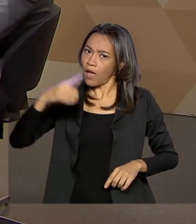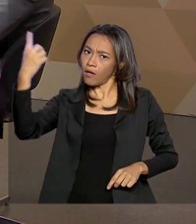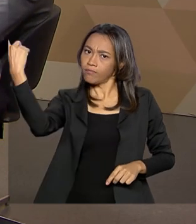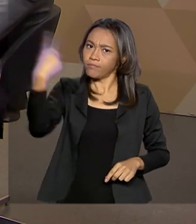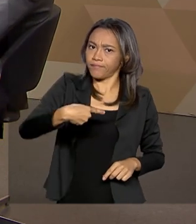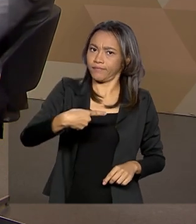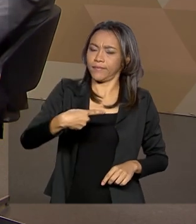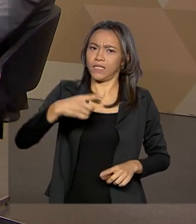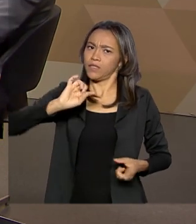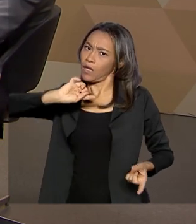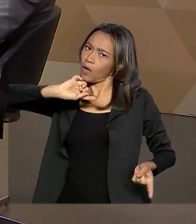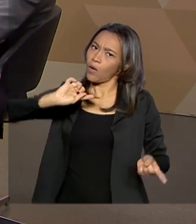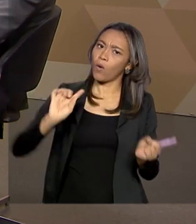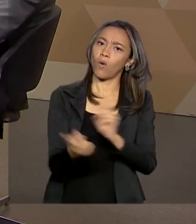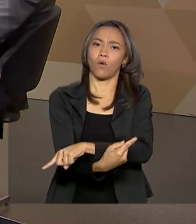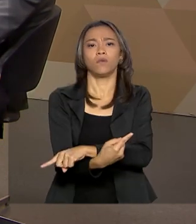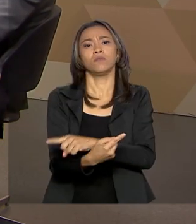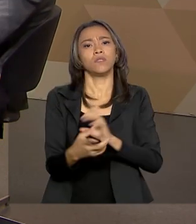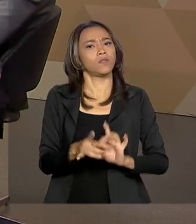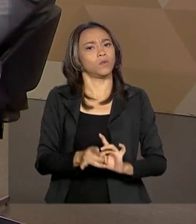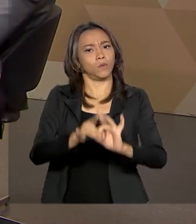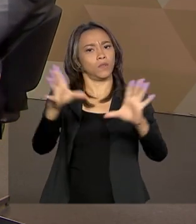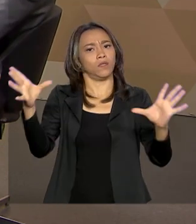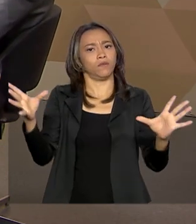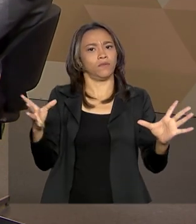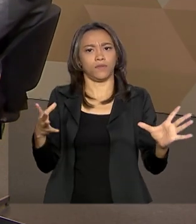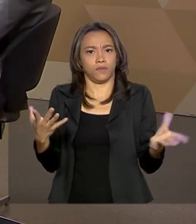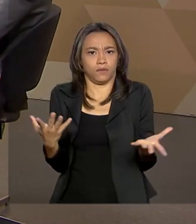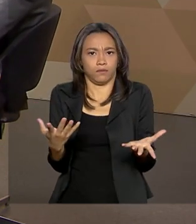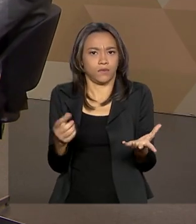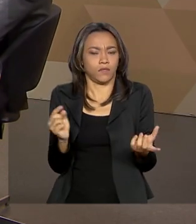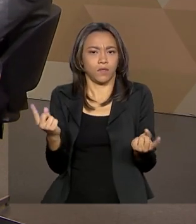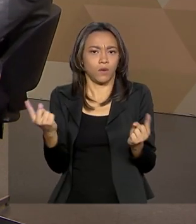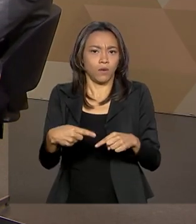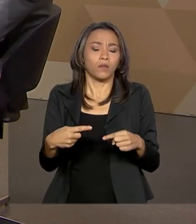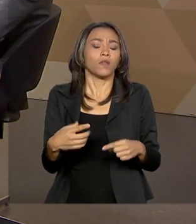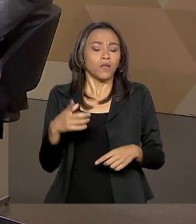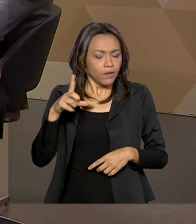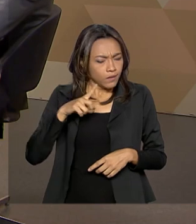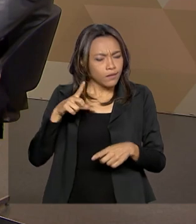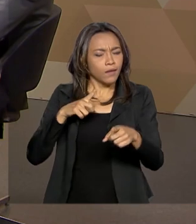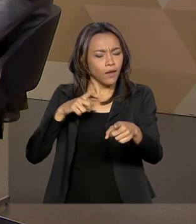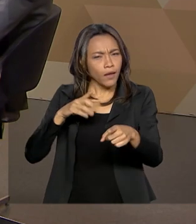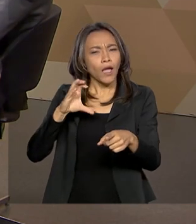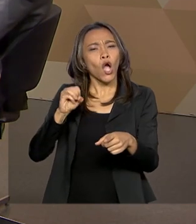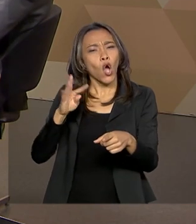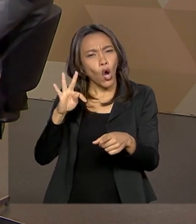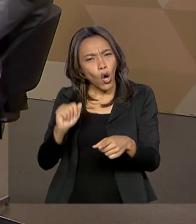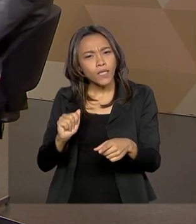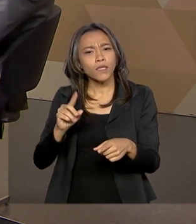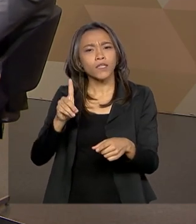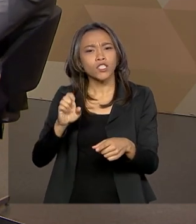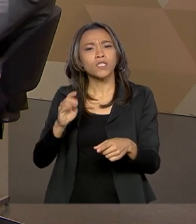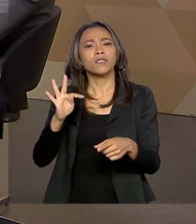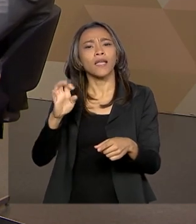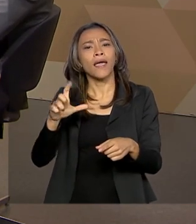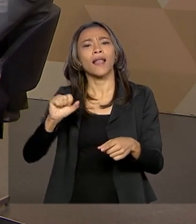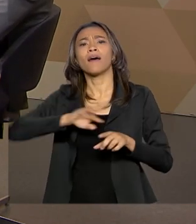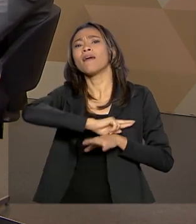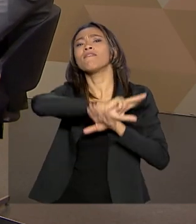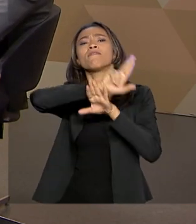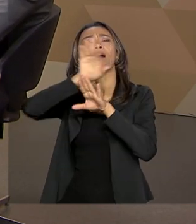avesso do princípio de livre-mercado. Do livre-mercado. Então, o nós estamos tentando... E a cota de tela existe em vários países. A cota de tela existe em vários países para